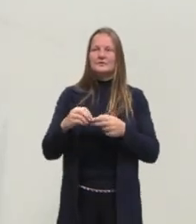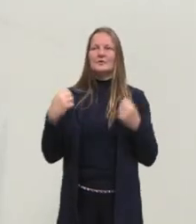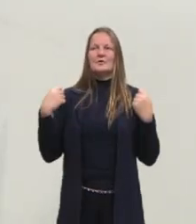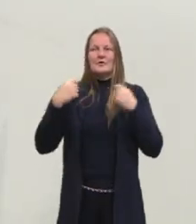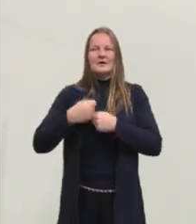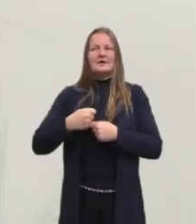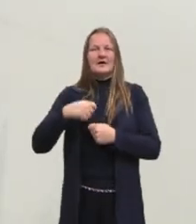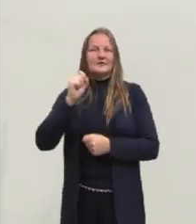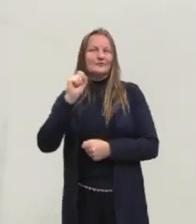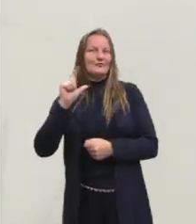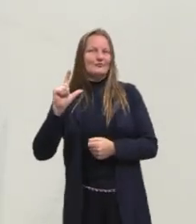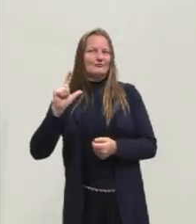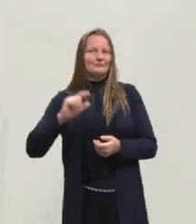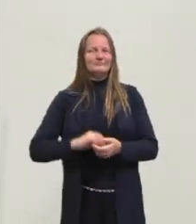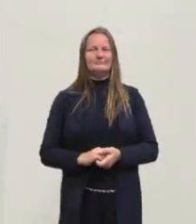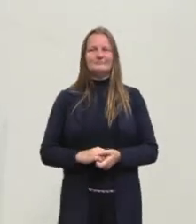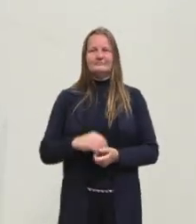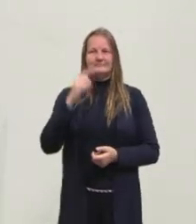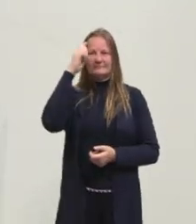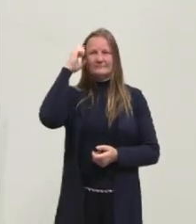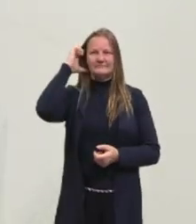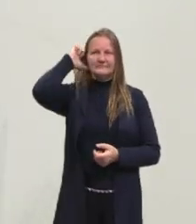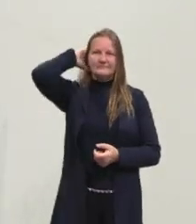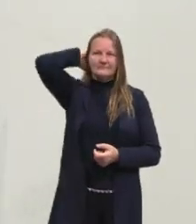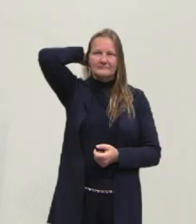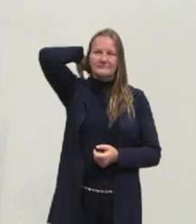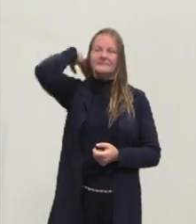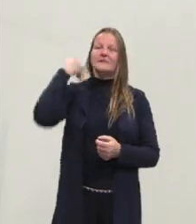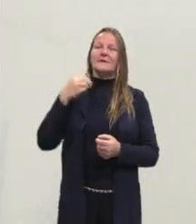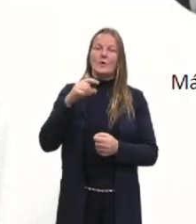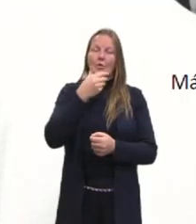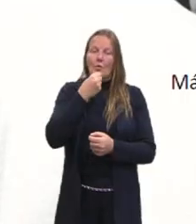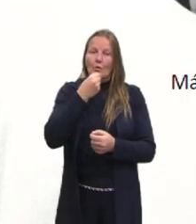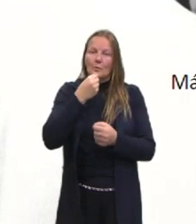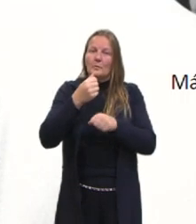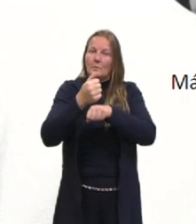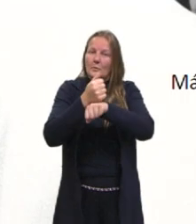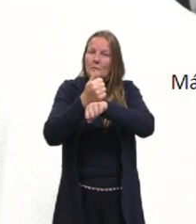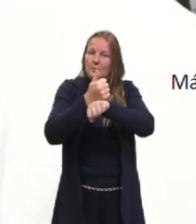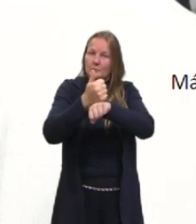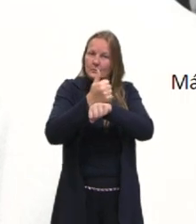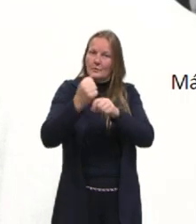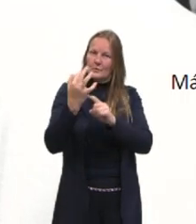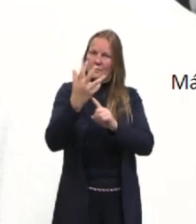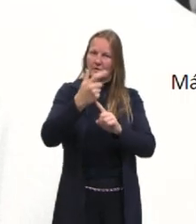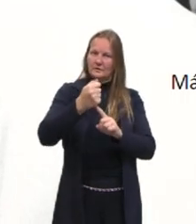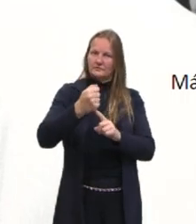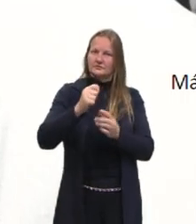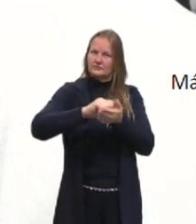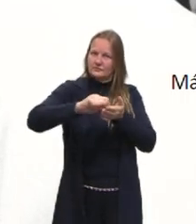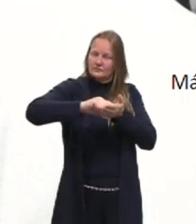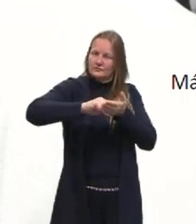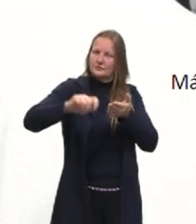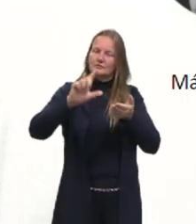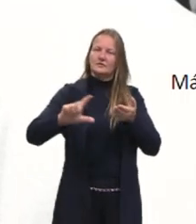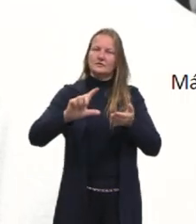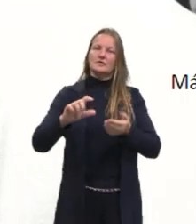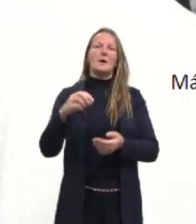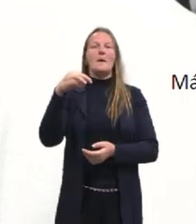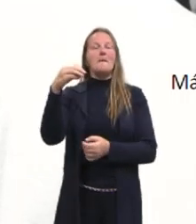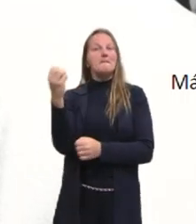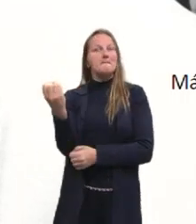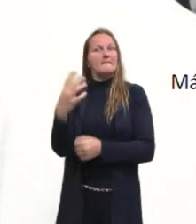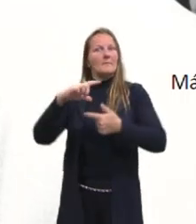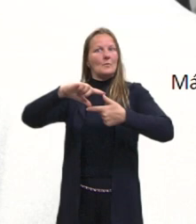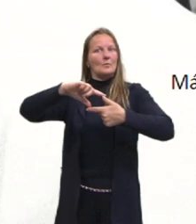casaquinho azul. Então, o Mário de Andrade foi um modernista, e como todo modernista, ele esteve viajando para a Europa